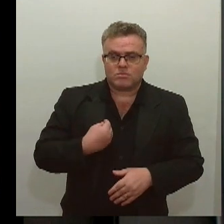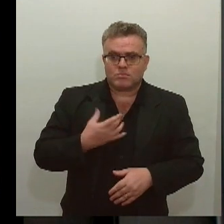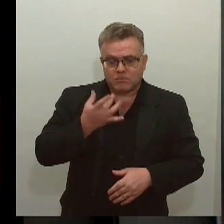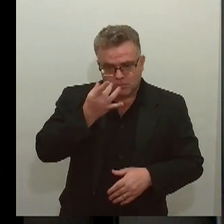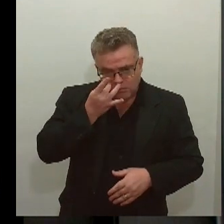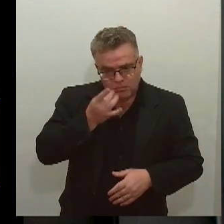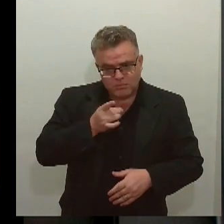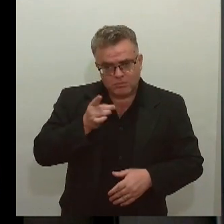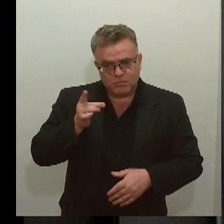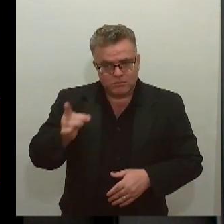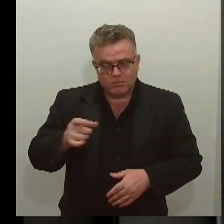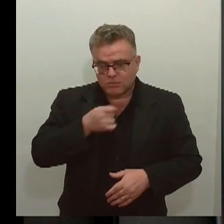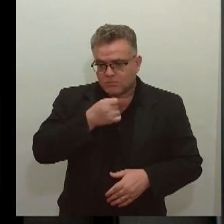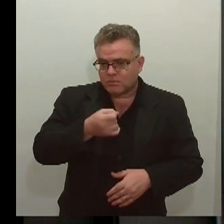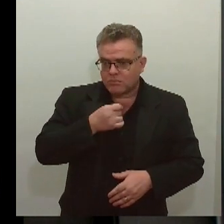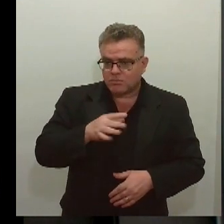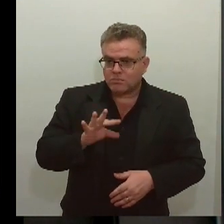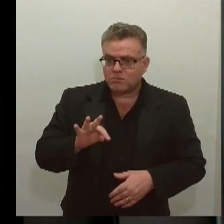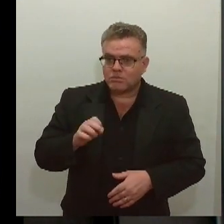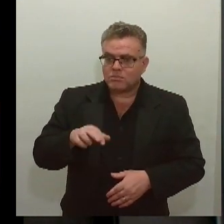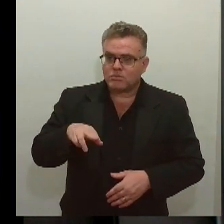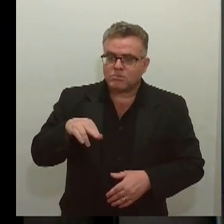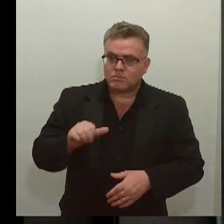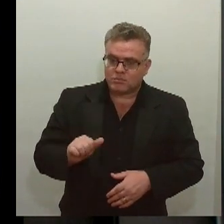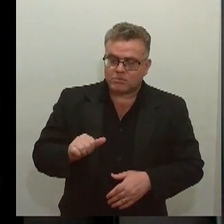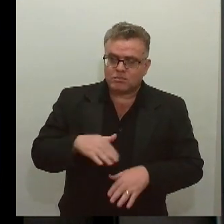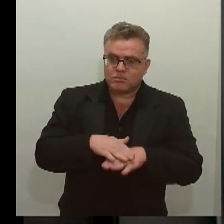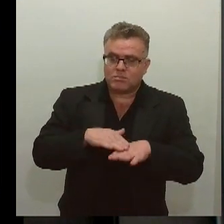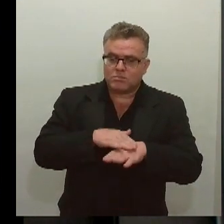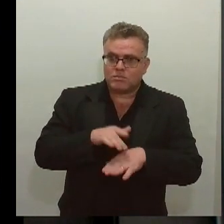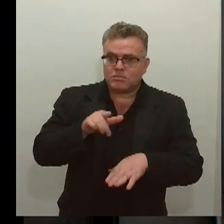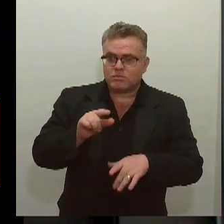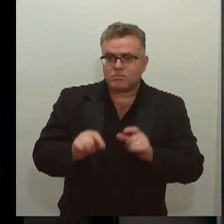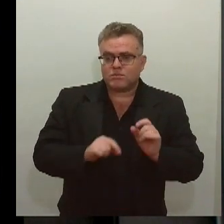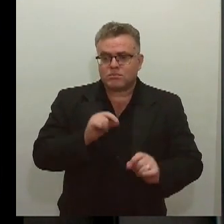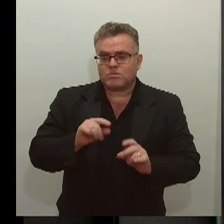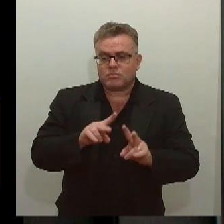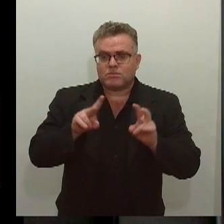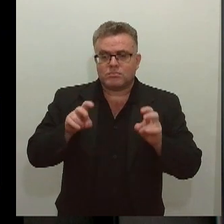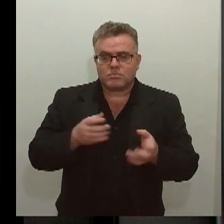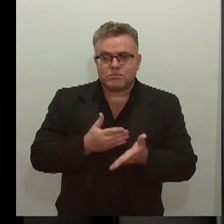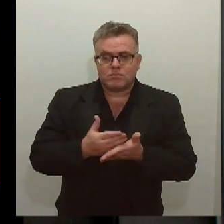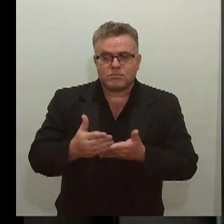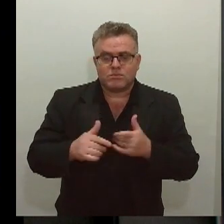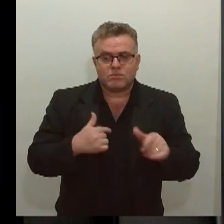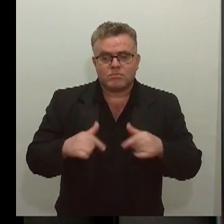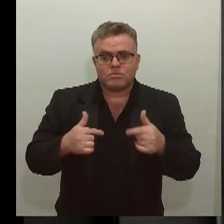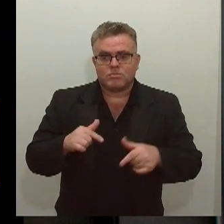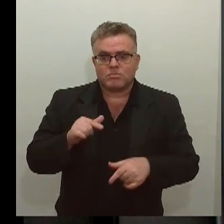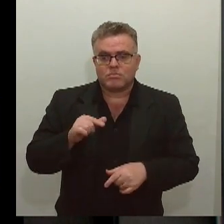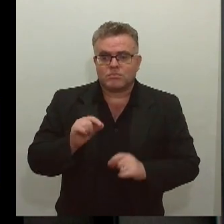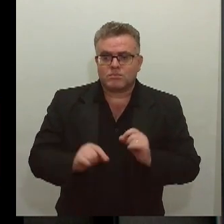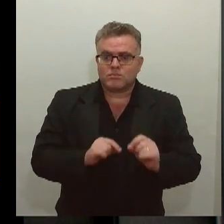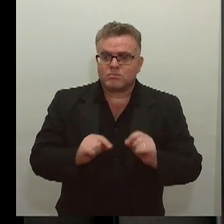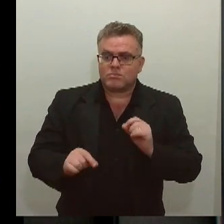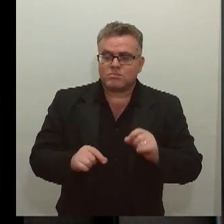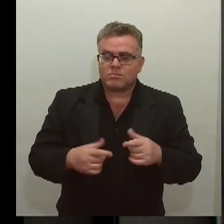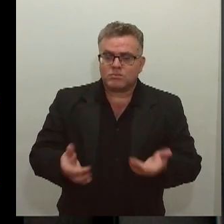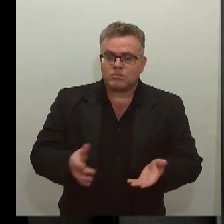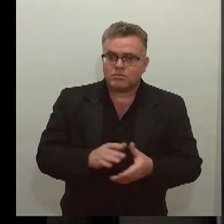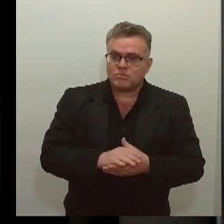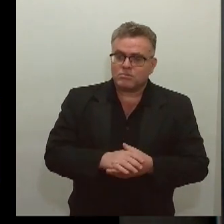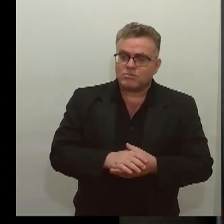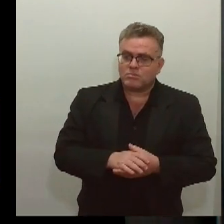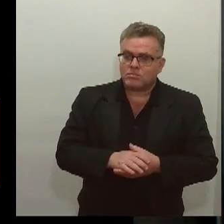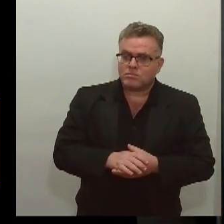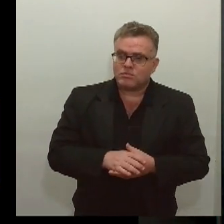Tayara Silva conversa agora com o parlamentar sobre o seu início de trabalho à frente da comissão. Muito boa noite,